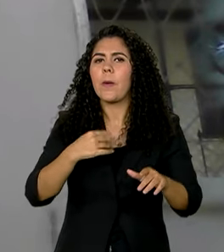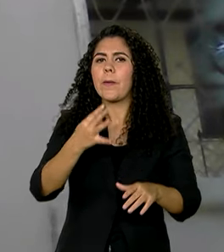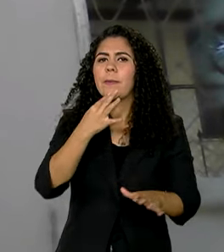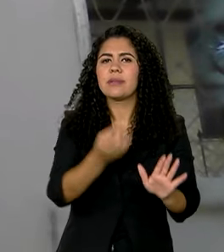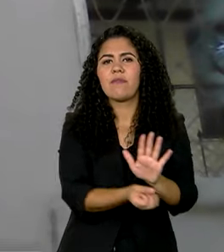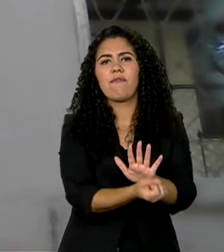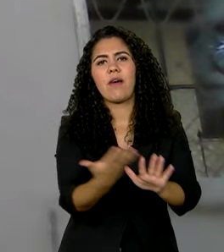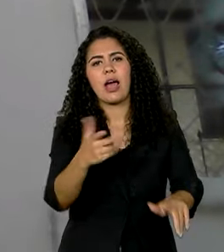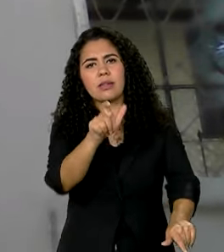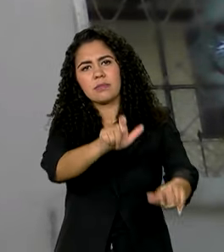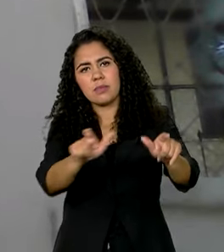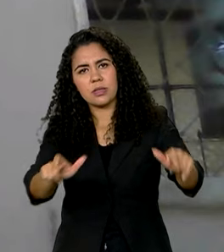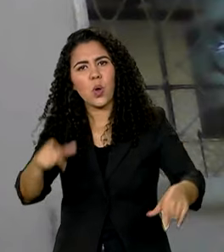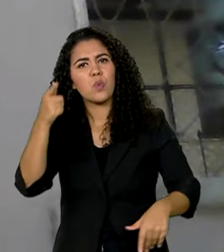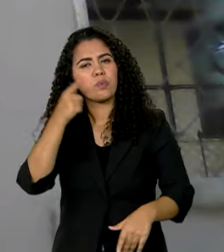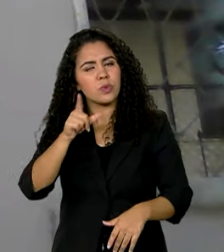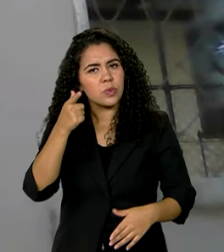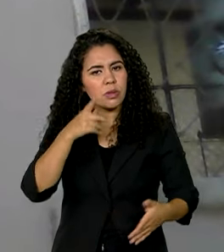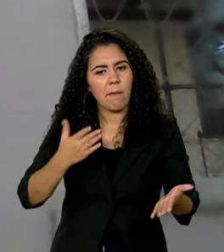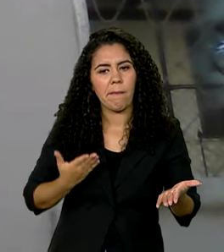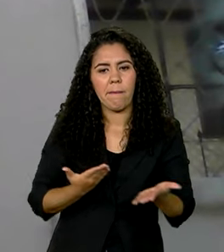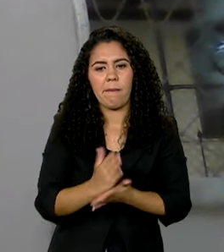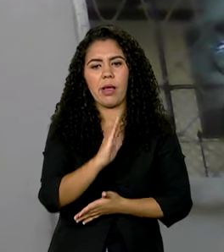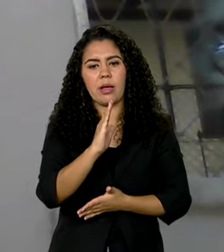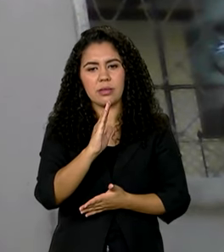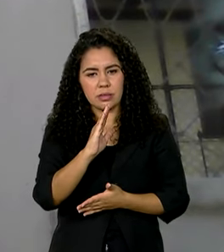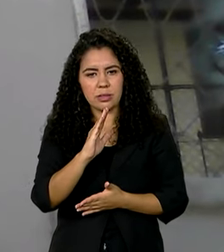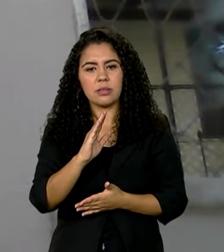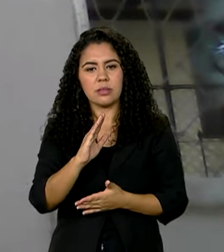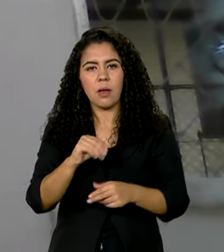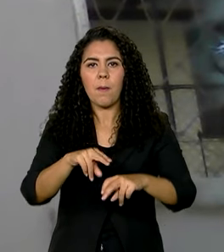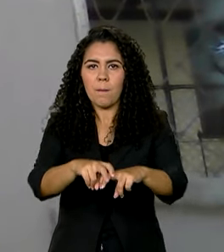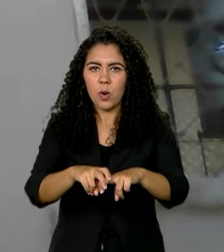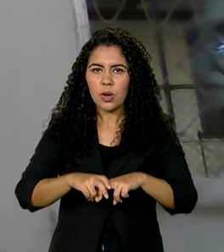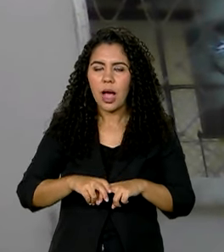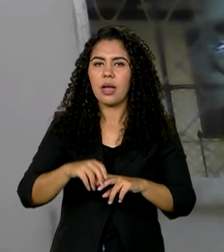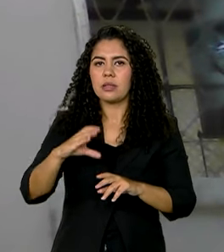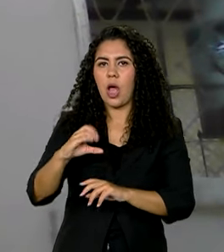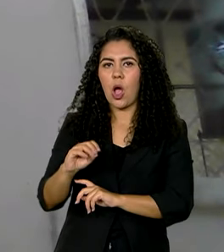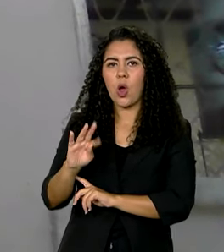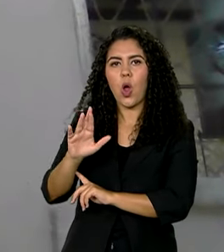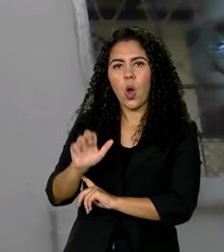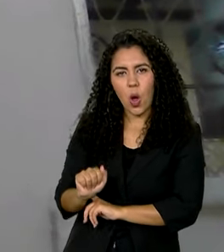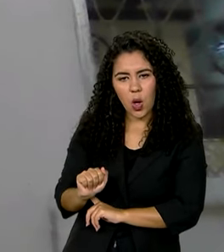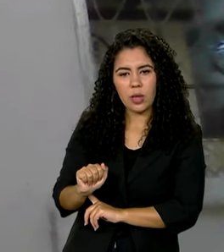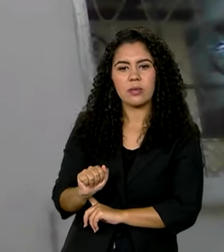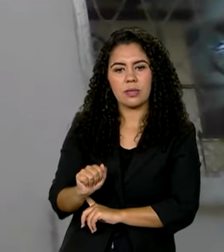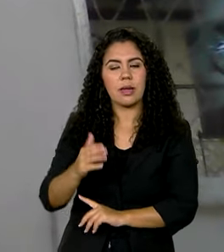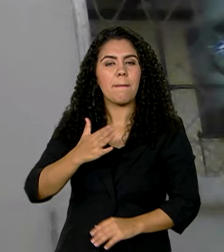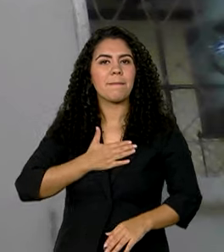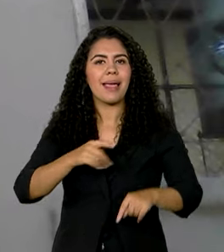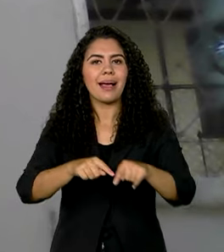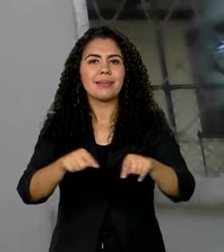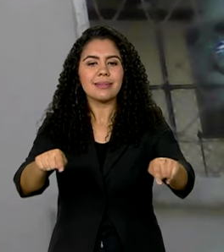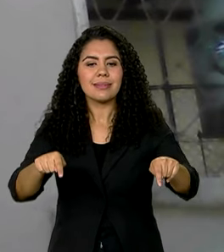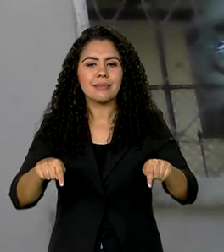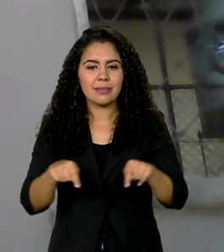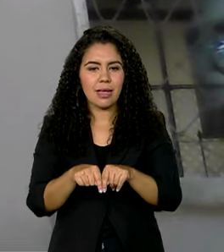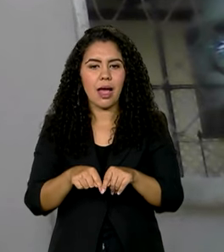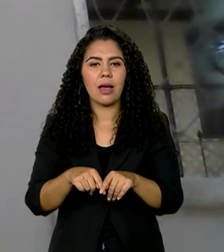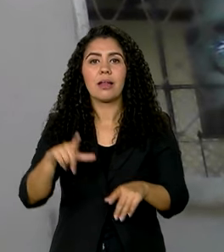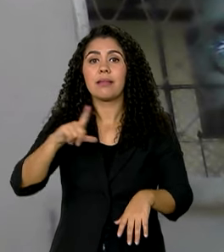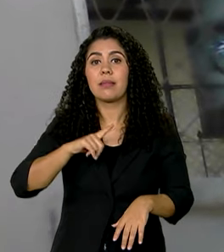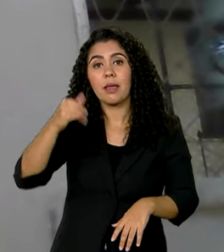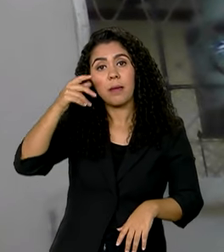que passaram por conta da cota, pessoas na minha sala mesmo, gente de área